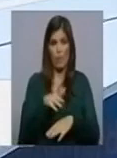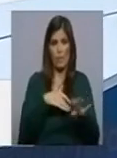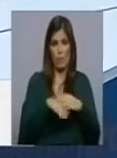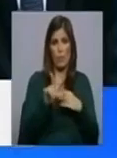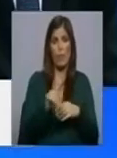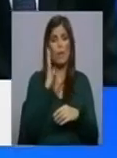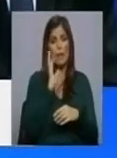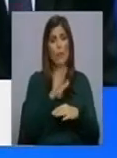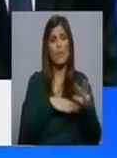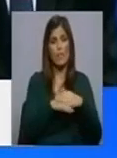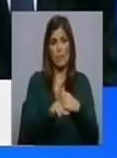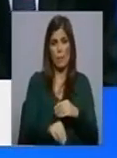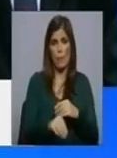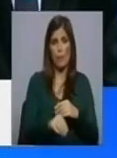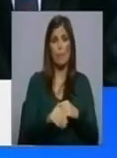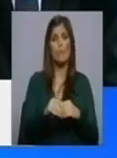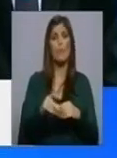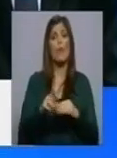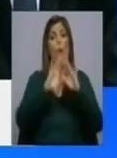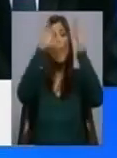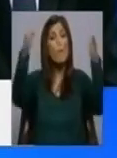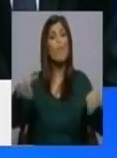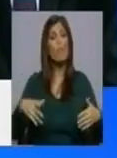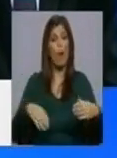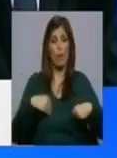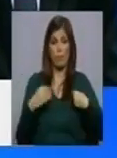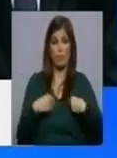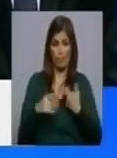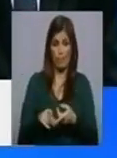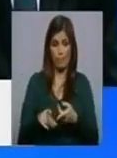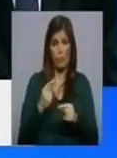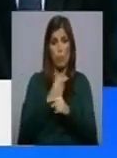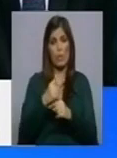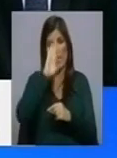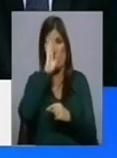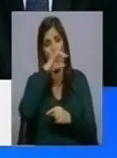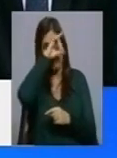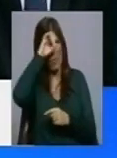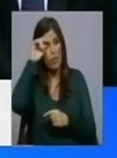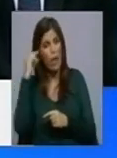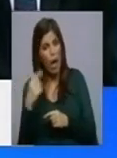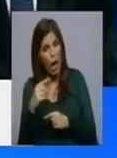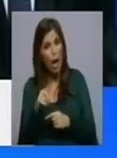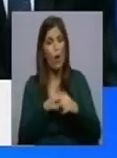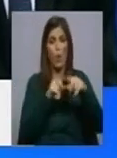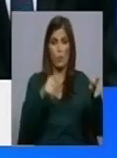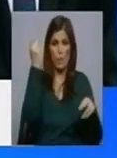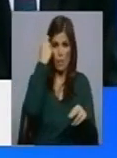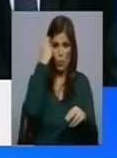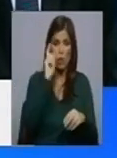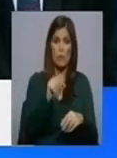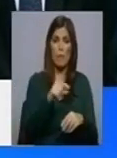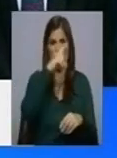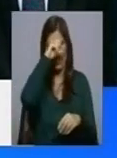procuramos fazer no Rosa Mota, na medida em que conhecíamos as dificuldades que havia no Hospital de São João e no Hospital de Santo